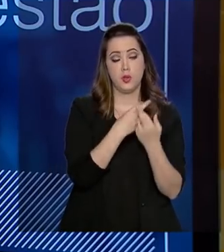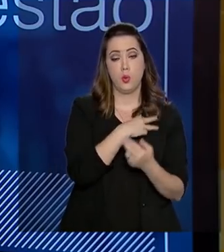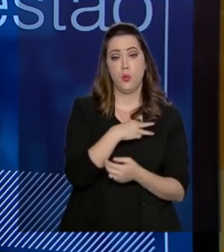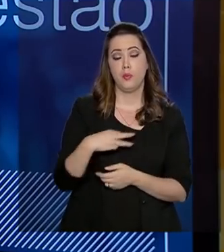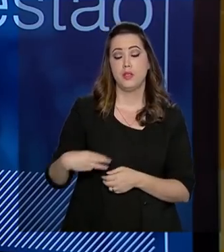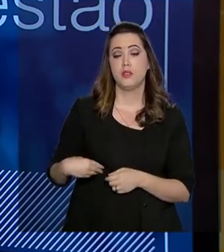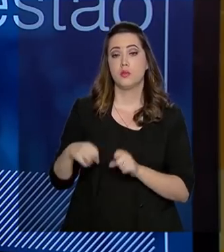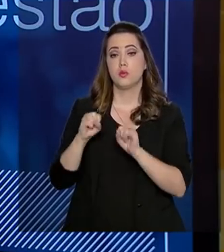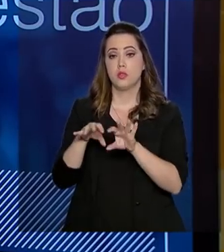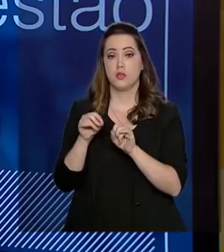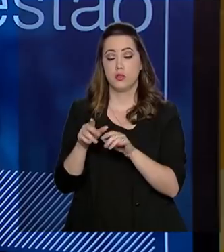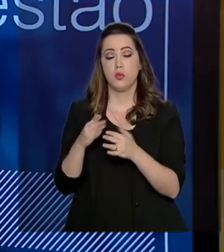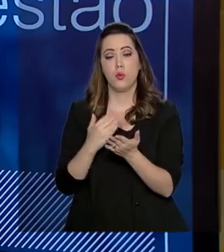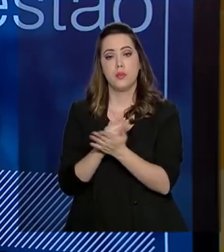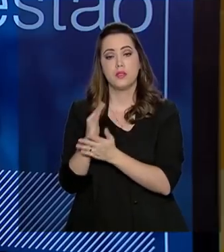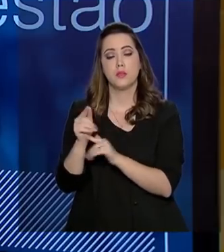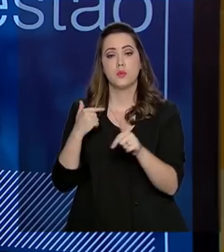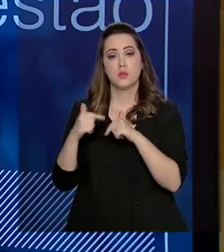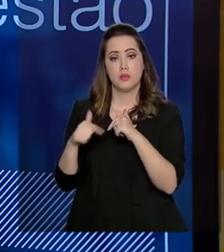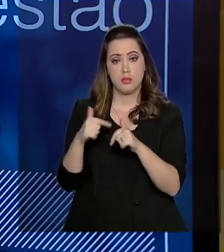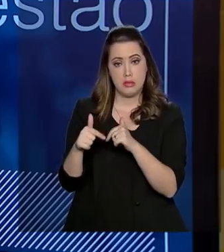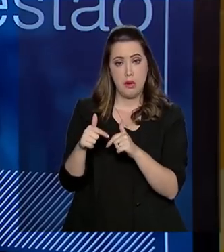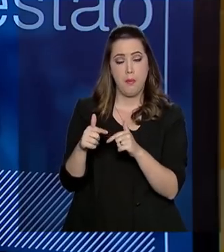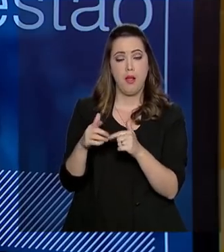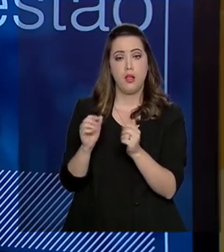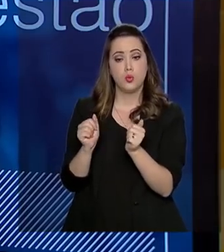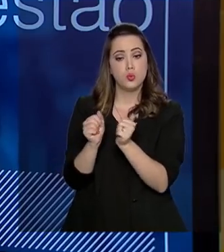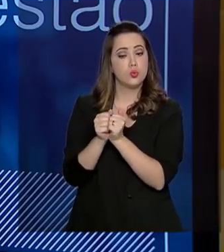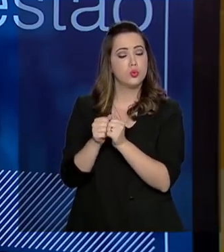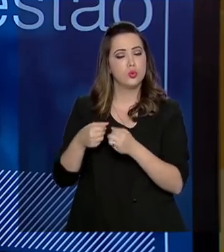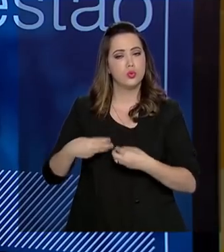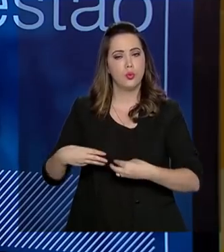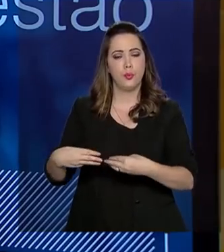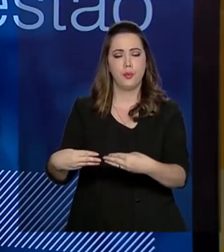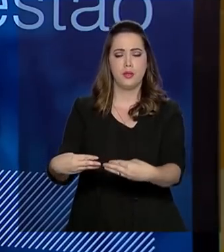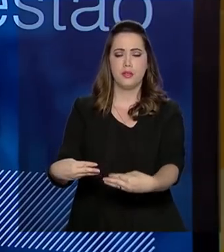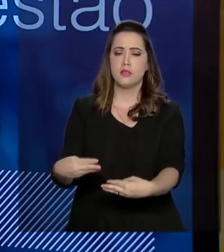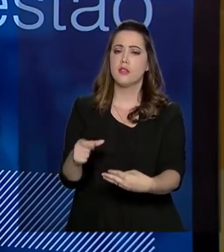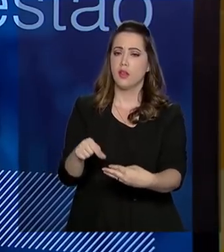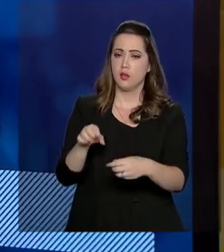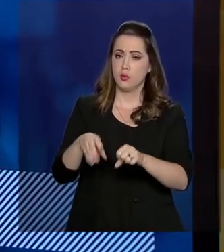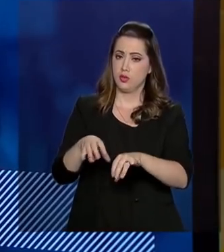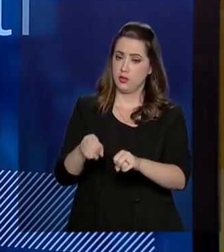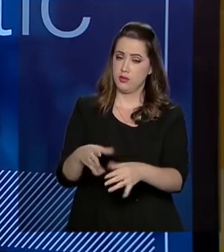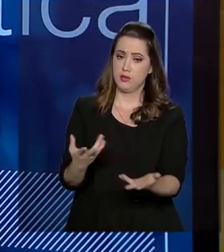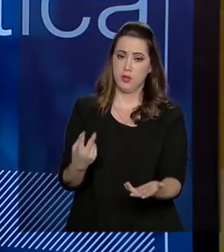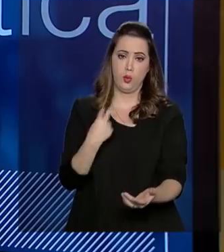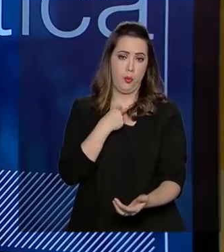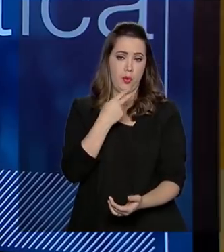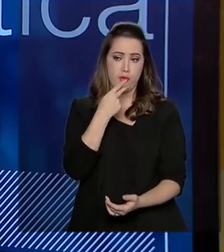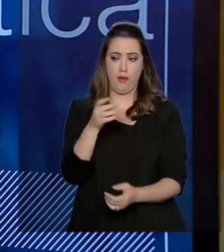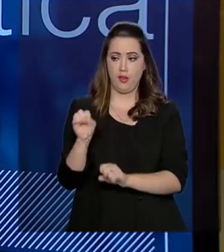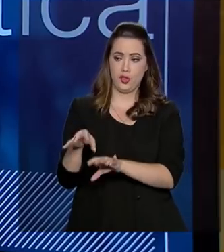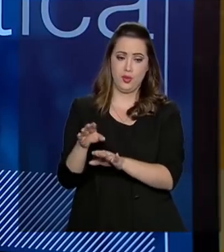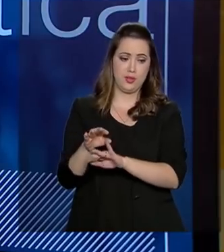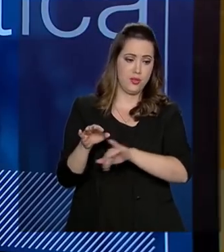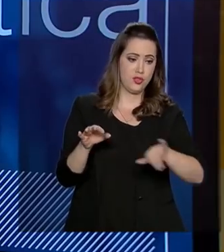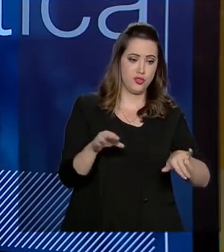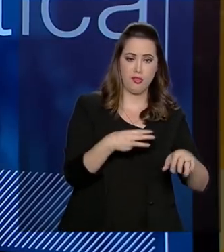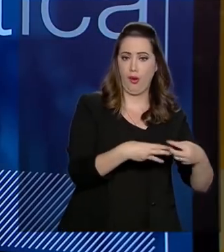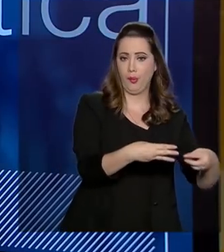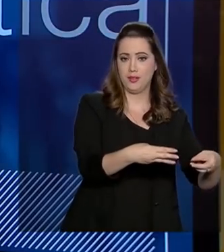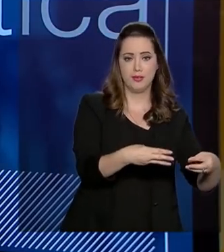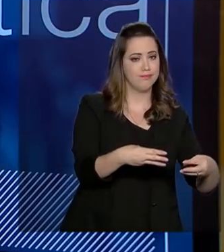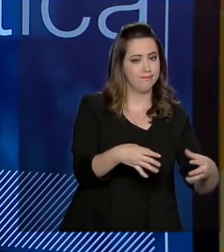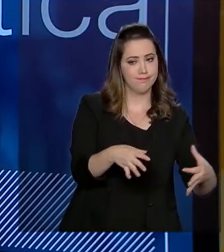iniciamos uma parceria com o Ministério da Educação. Estamos falando de educação, o Ministério da Educação não poderia estar fora. E agora, ontem, eu tive uma reunião com